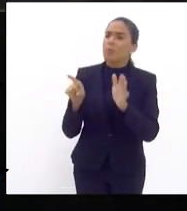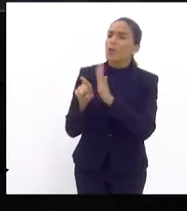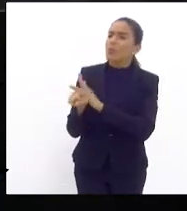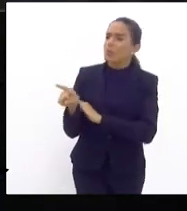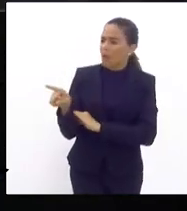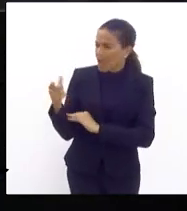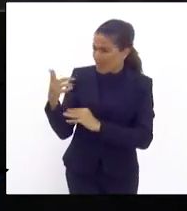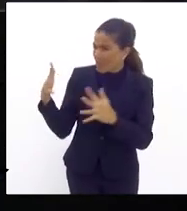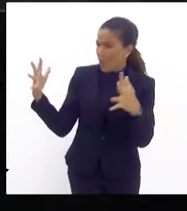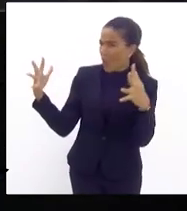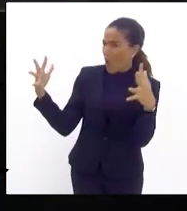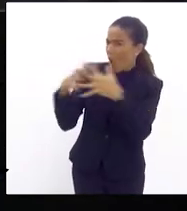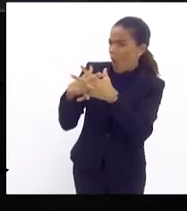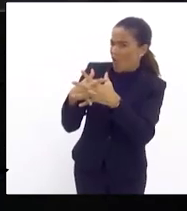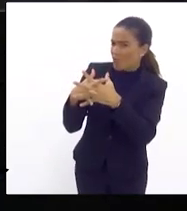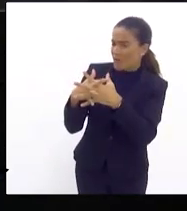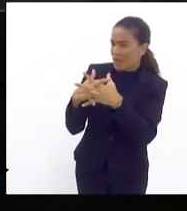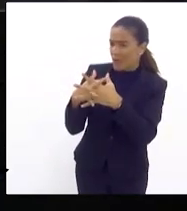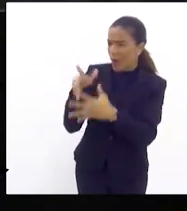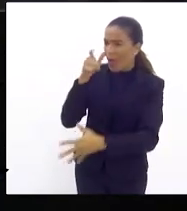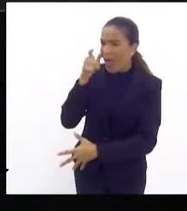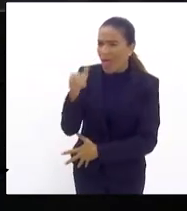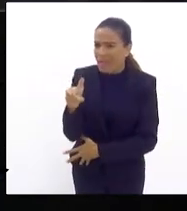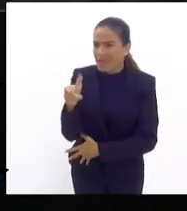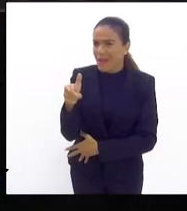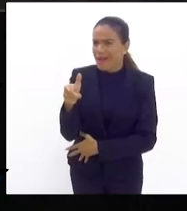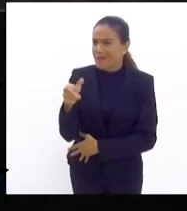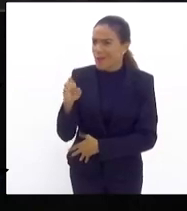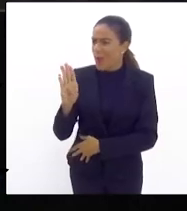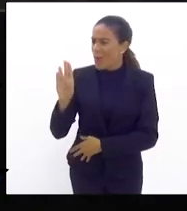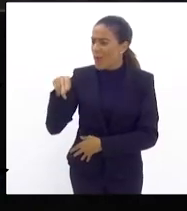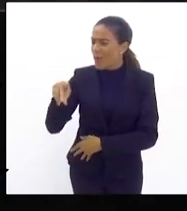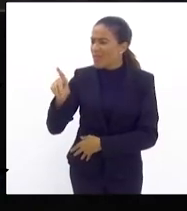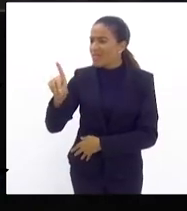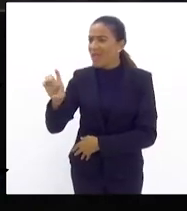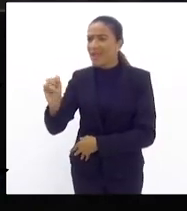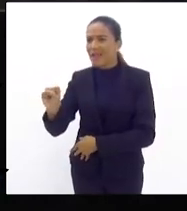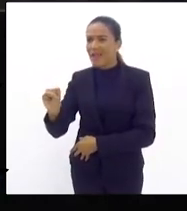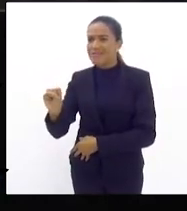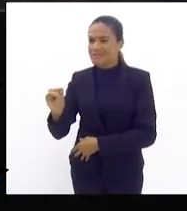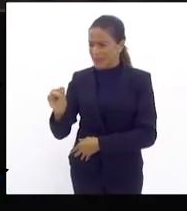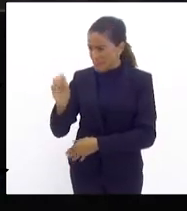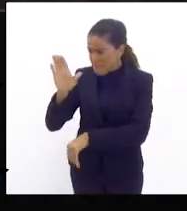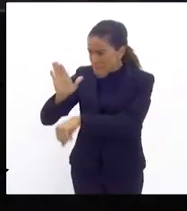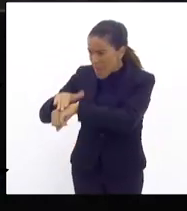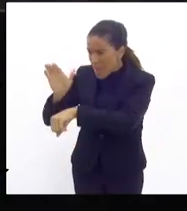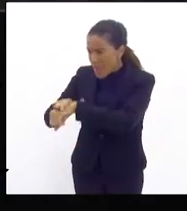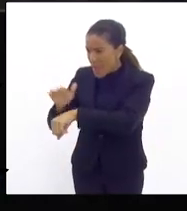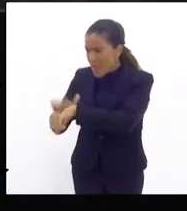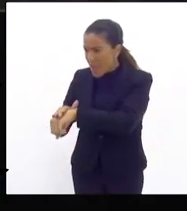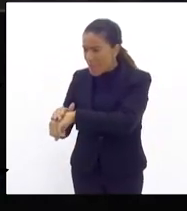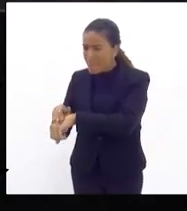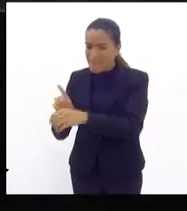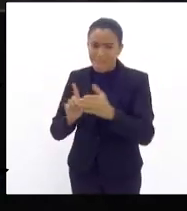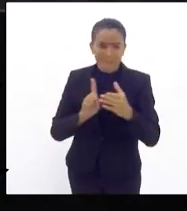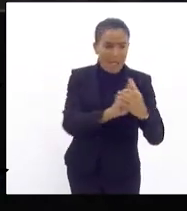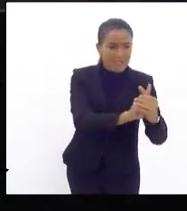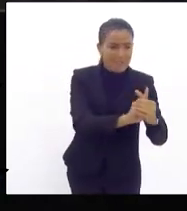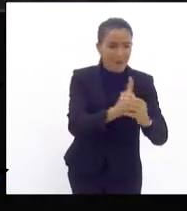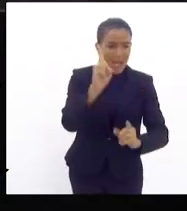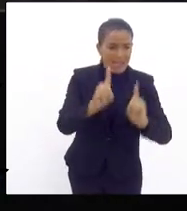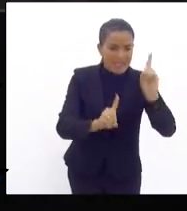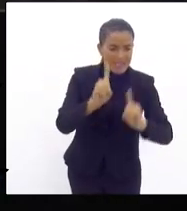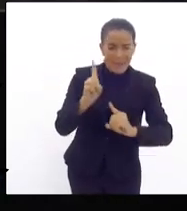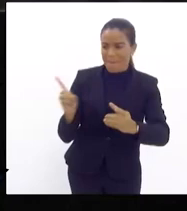não existe conflito de interesses o próprio BNDES sendo acionista da IGUAR fazer a modelagem e participar na